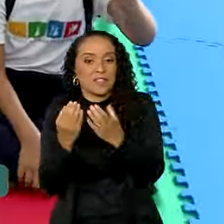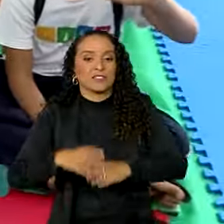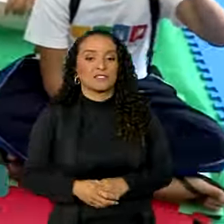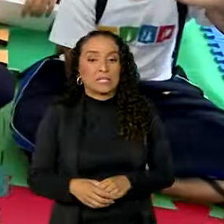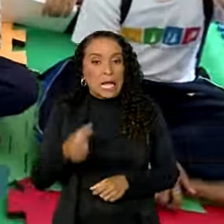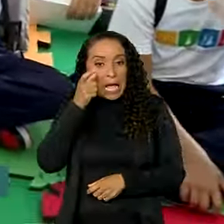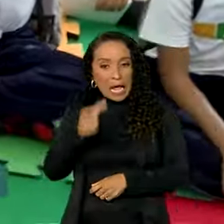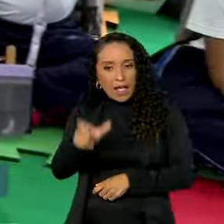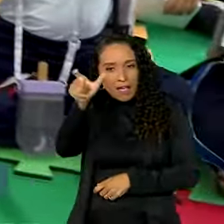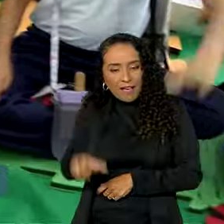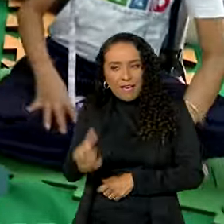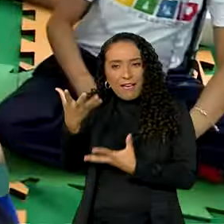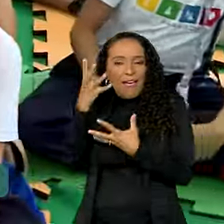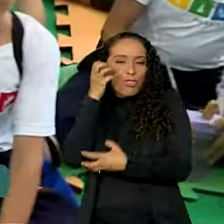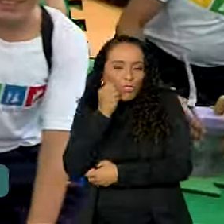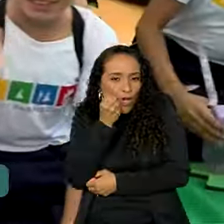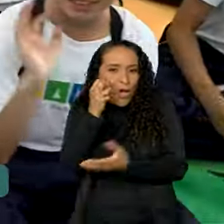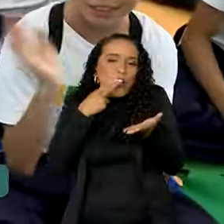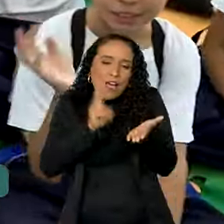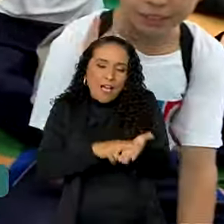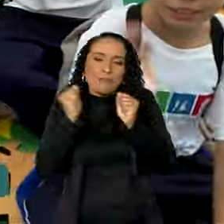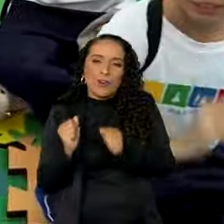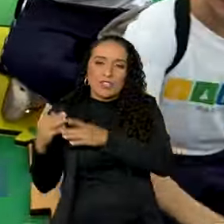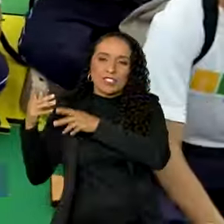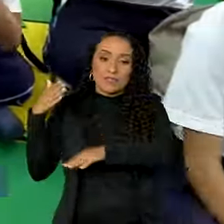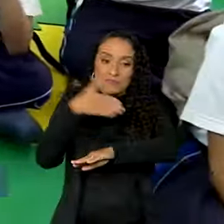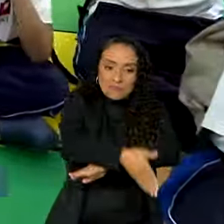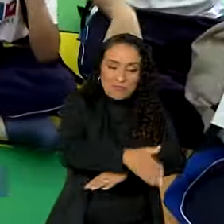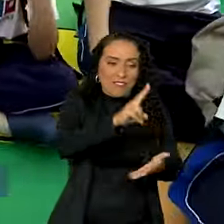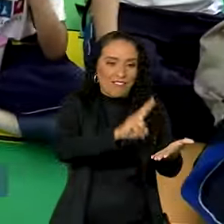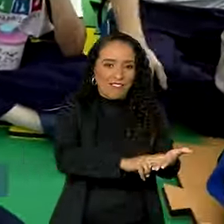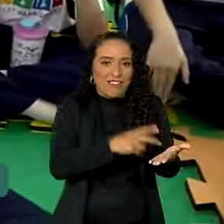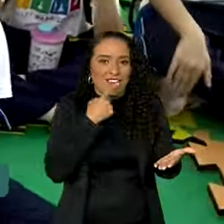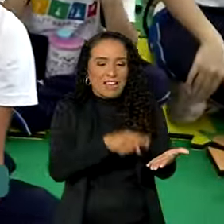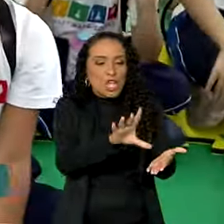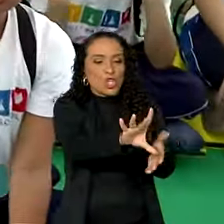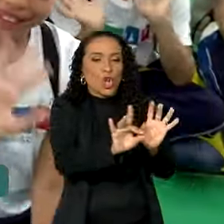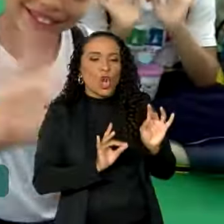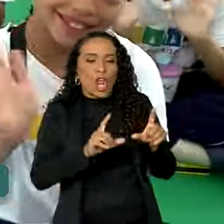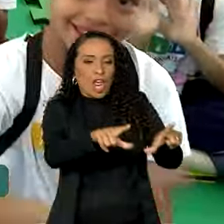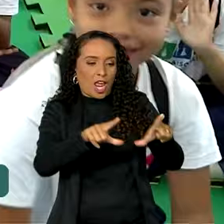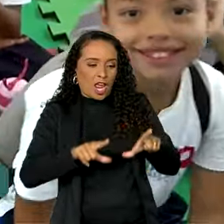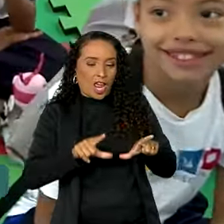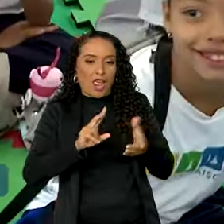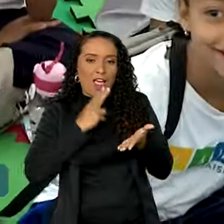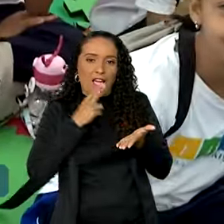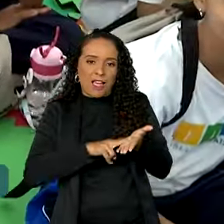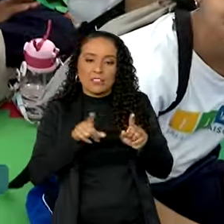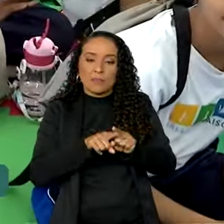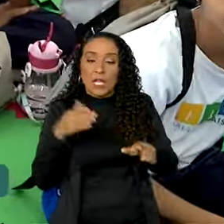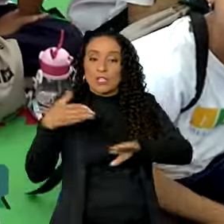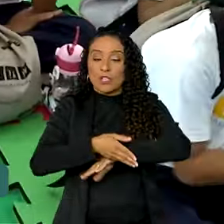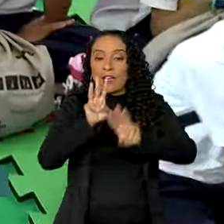interessados em adotar uma cartinha podem ir até uma agência dos Correios para escolher a cartinha ou acessar também o